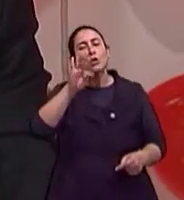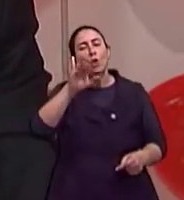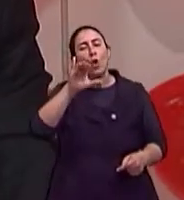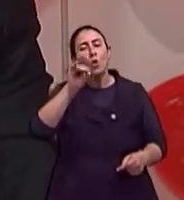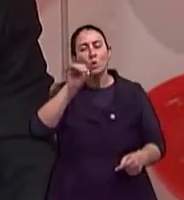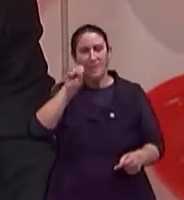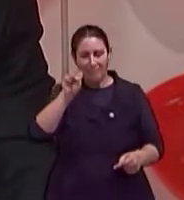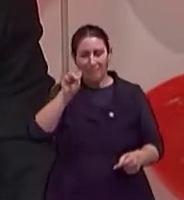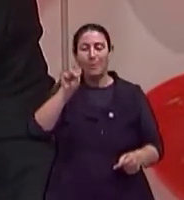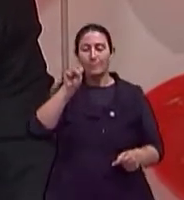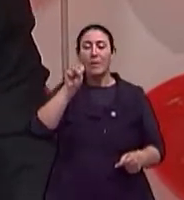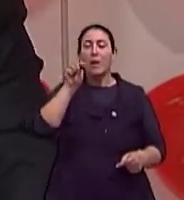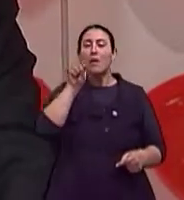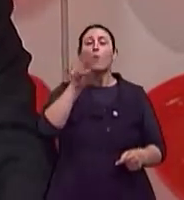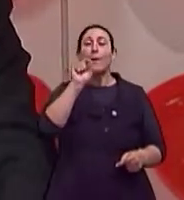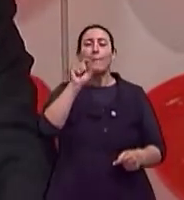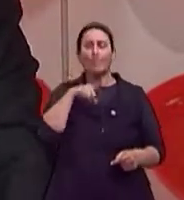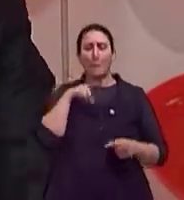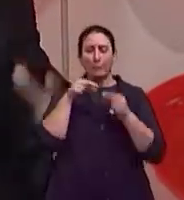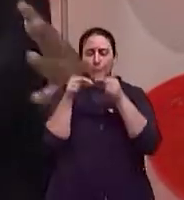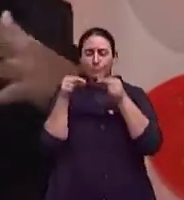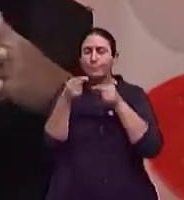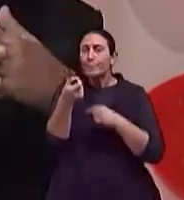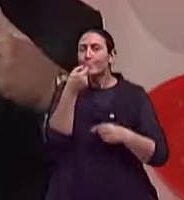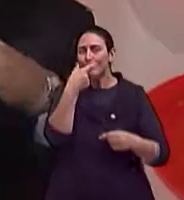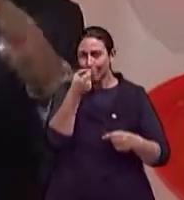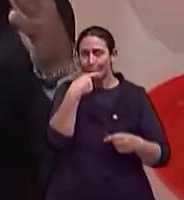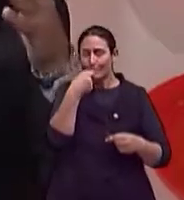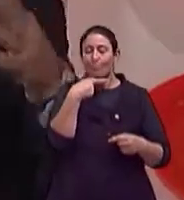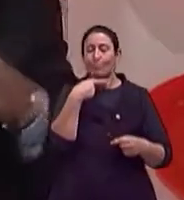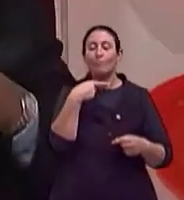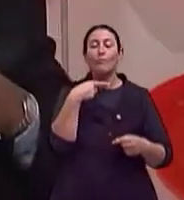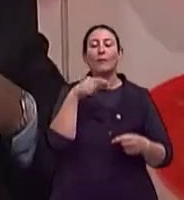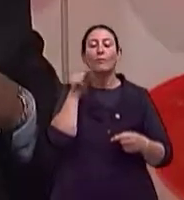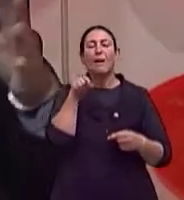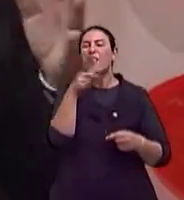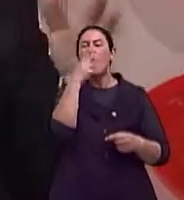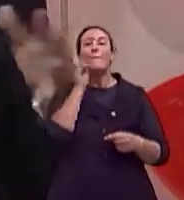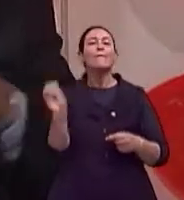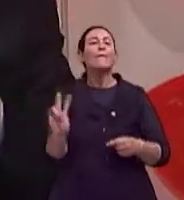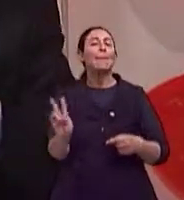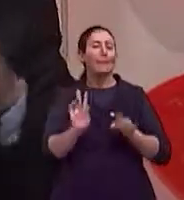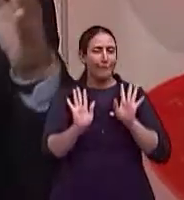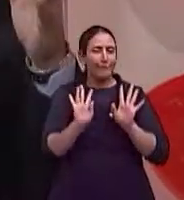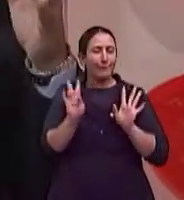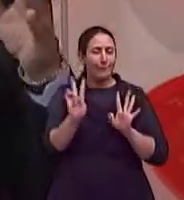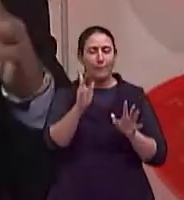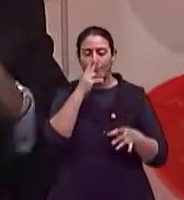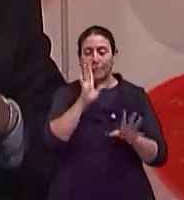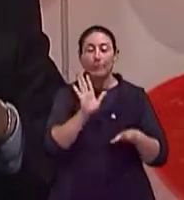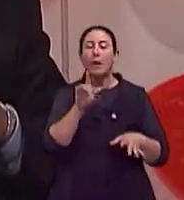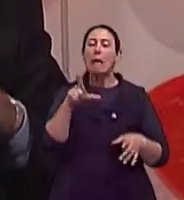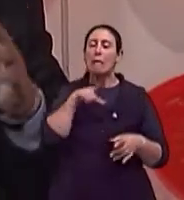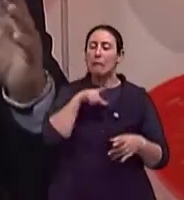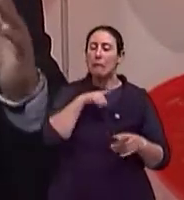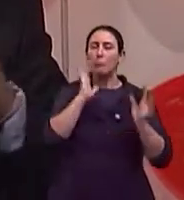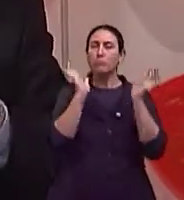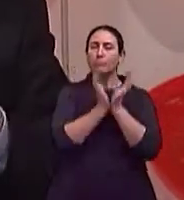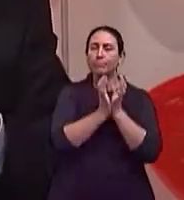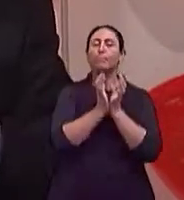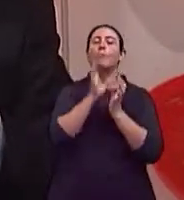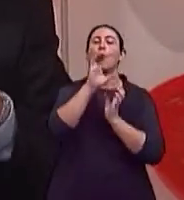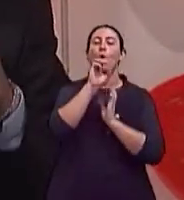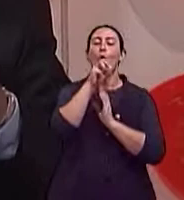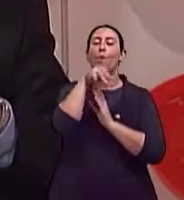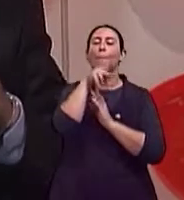vioral através de cápsulas, em que a gente associa vitaminas, principalmente do complexo B, mais